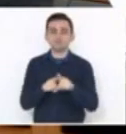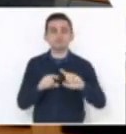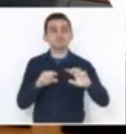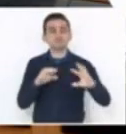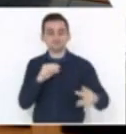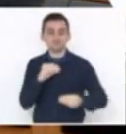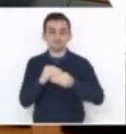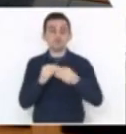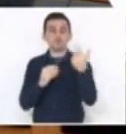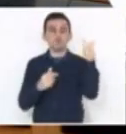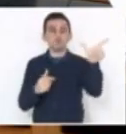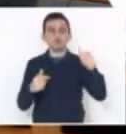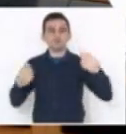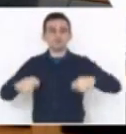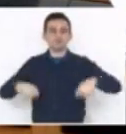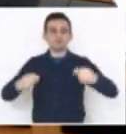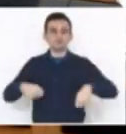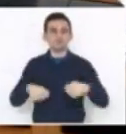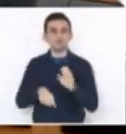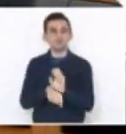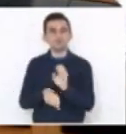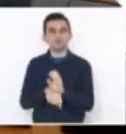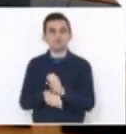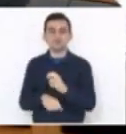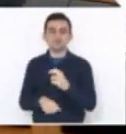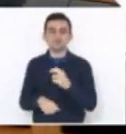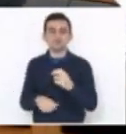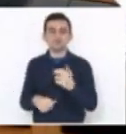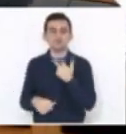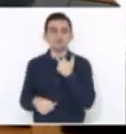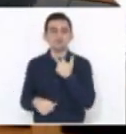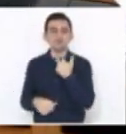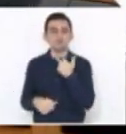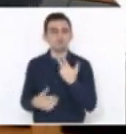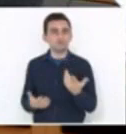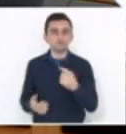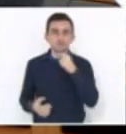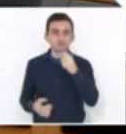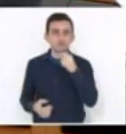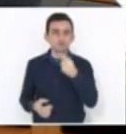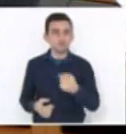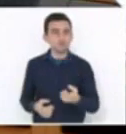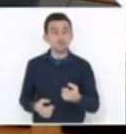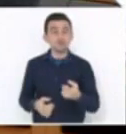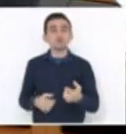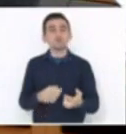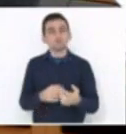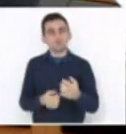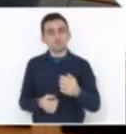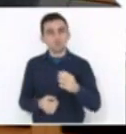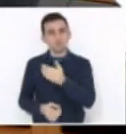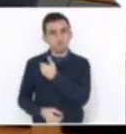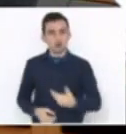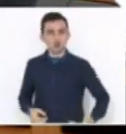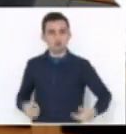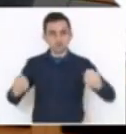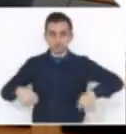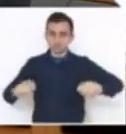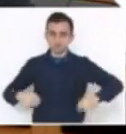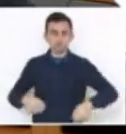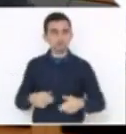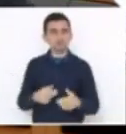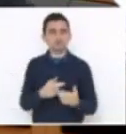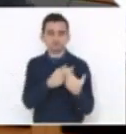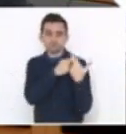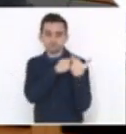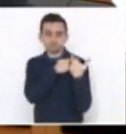necessidades do Estado, não foi possível. E um governo tem que ser responsável. Você não pode iniciar